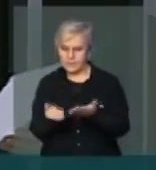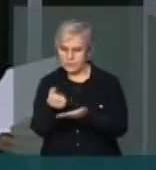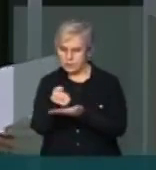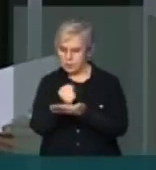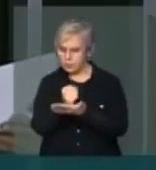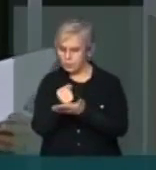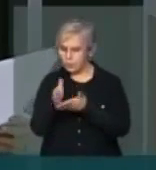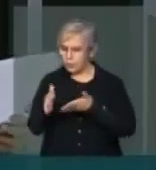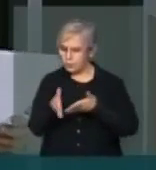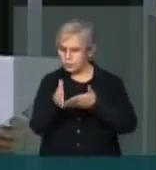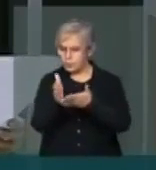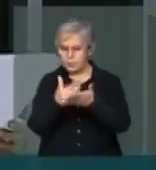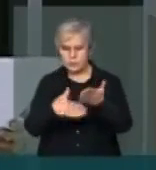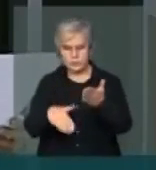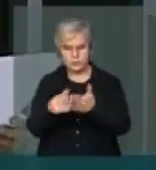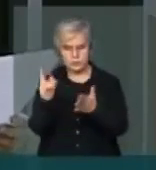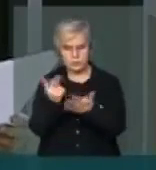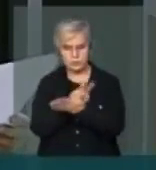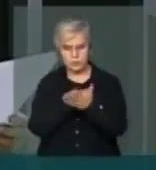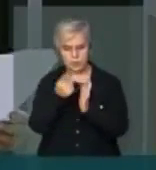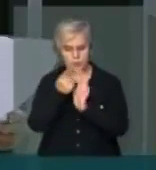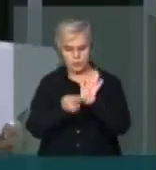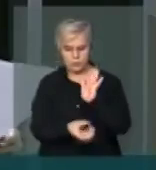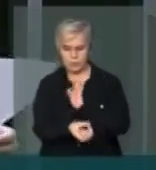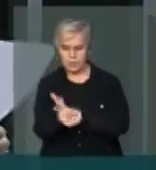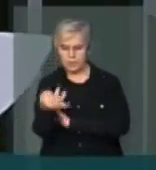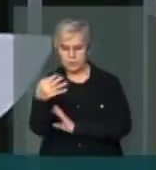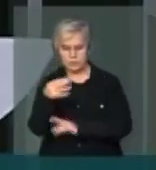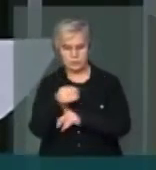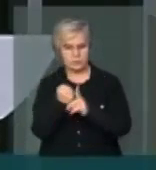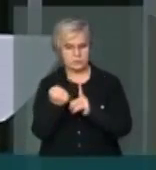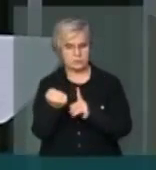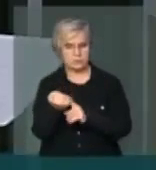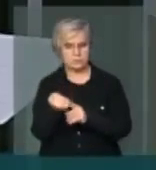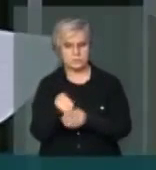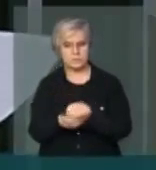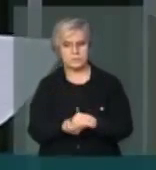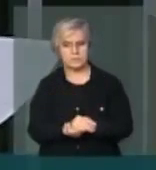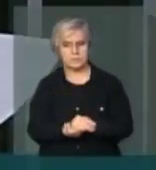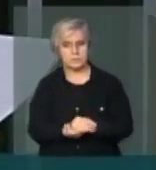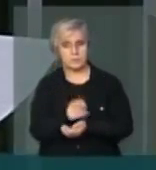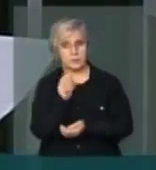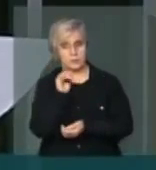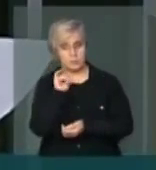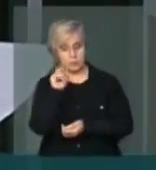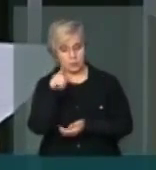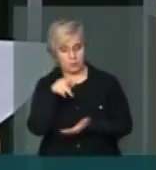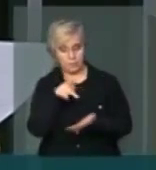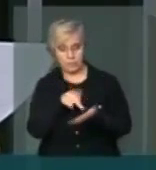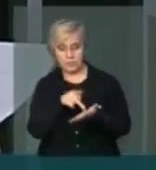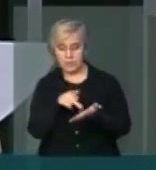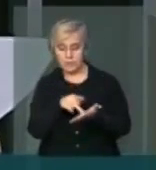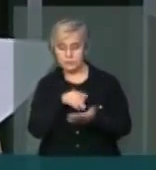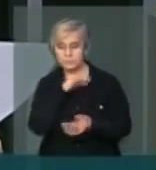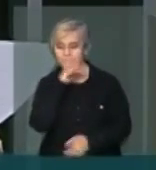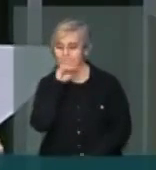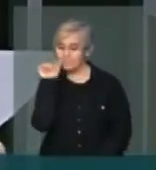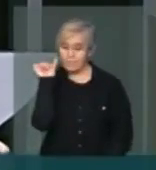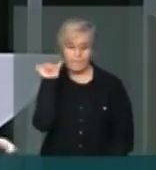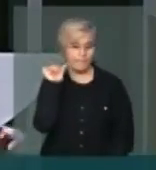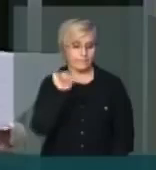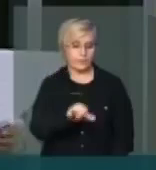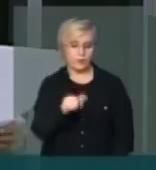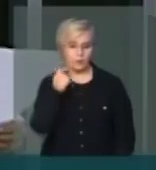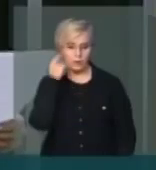total sobre todos esses programas? Quero crer que isso não seja verdade, pois se for, a situação é muito pior do que